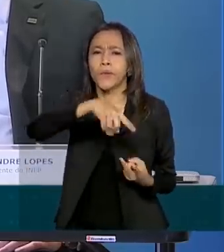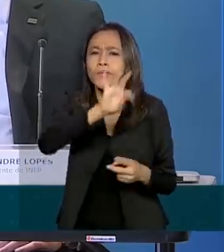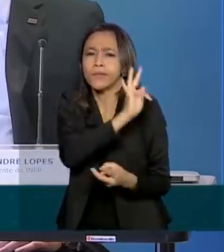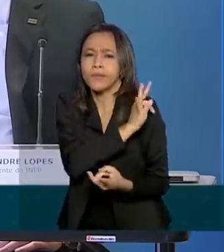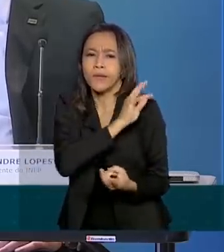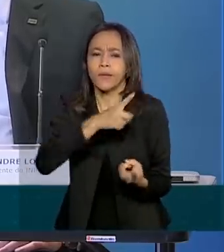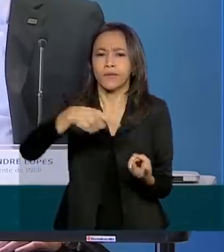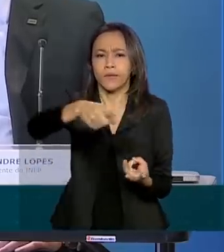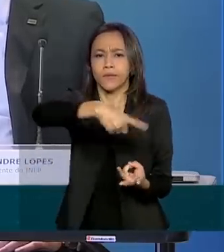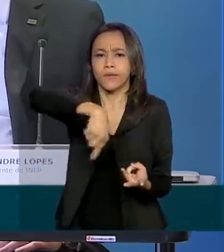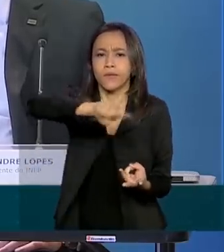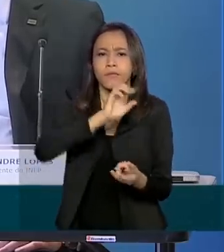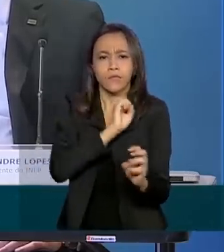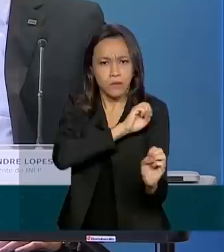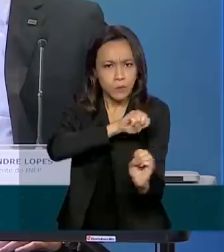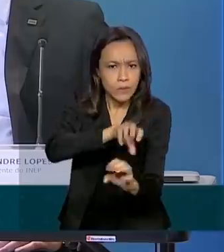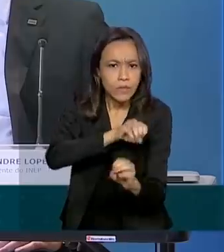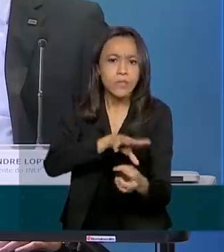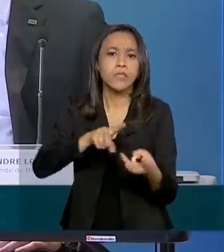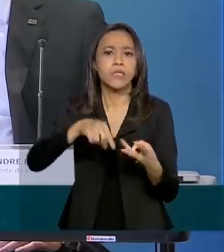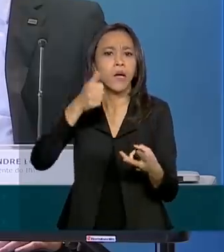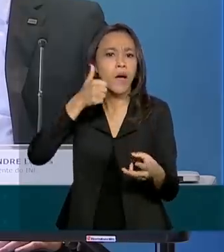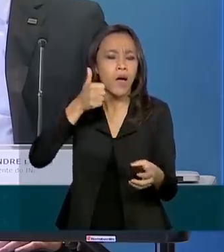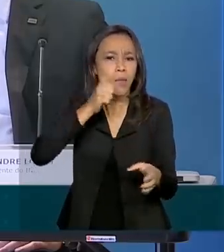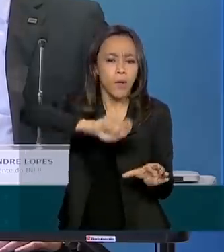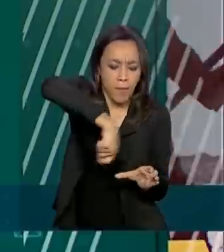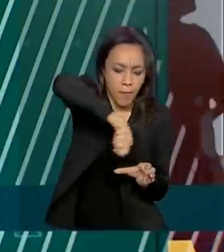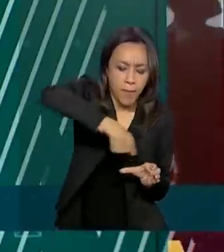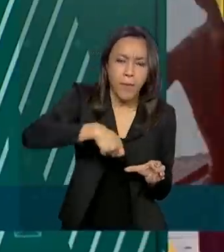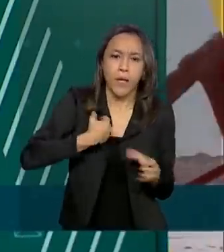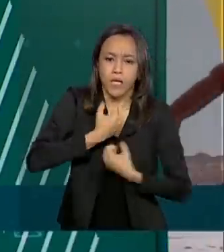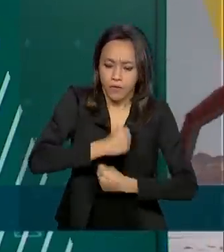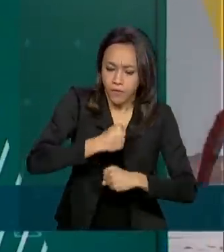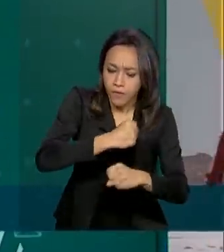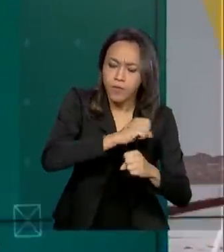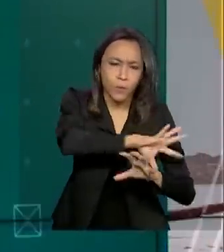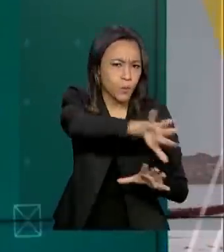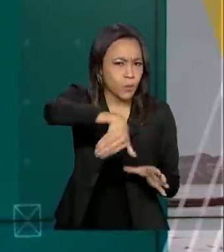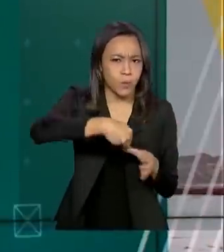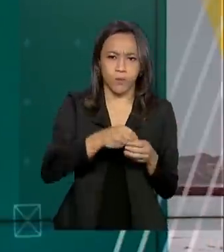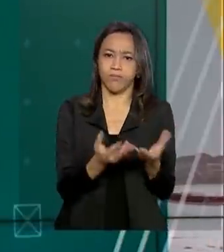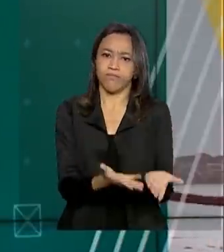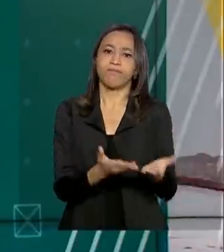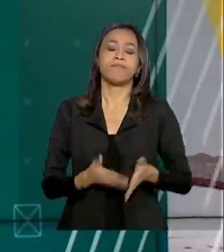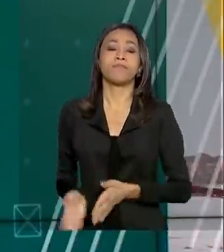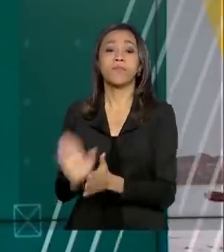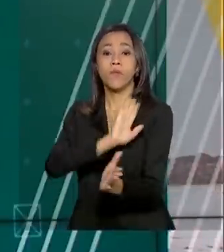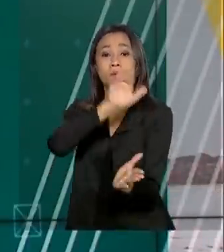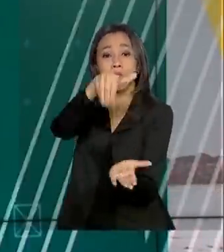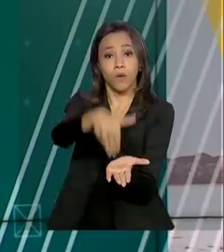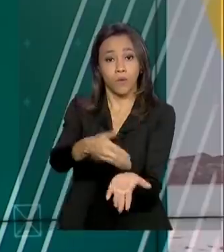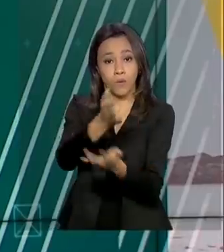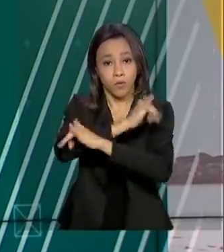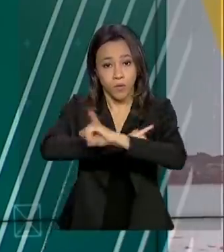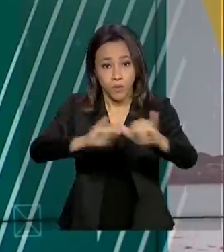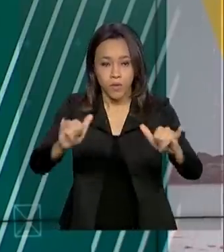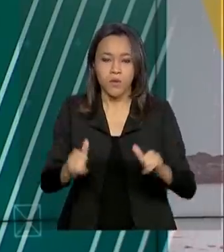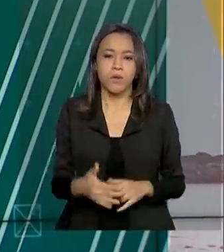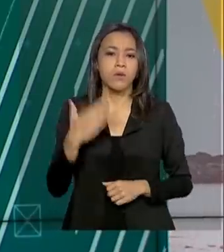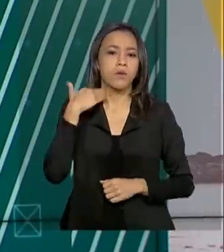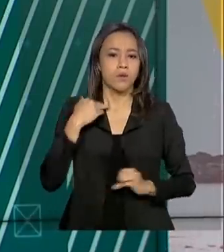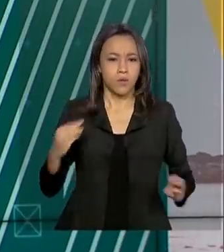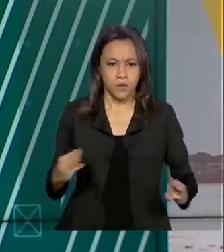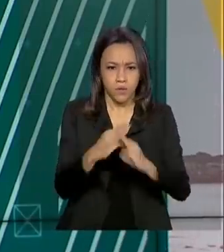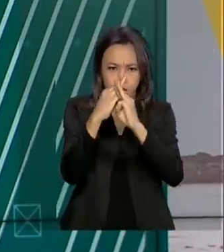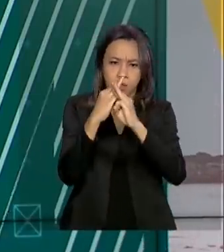técnicos em educação, a merendeira, o faxineiro. E uma última informação, a Caixa volta